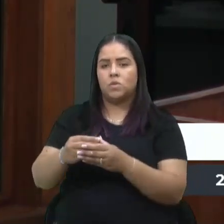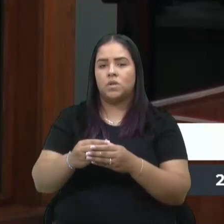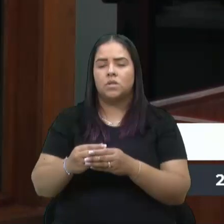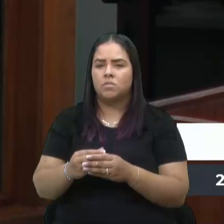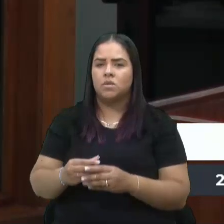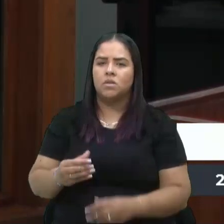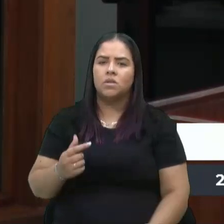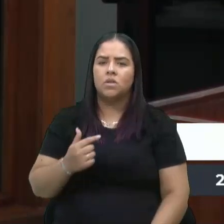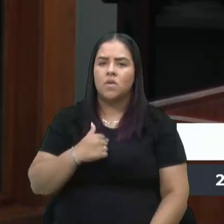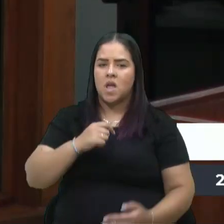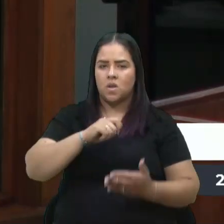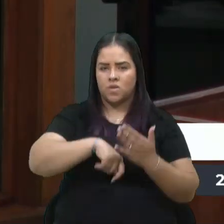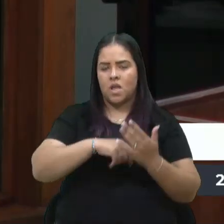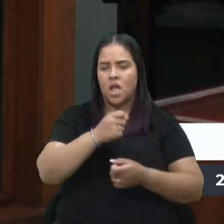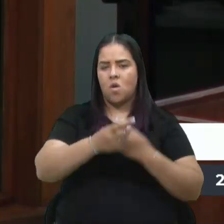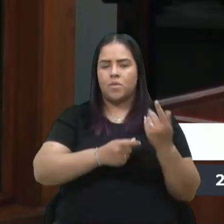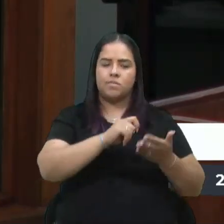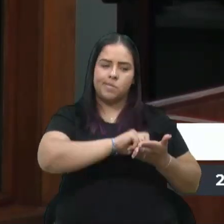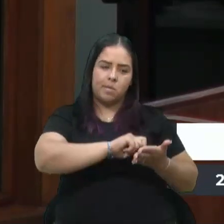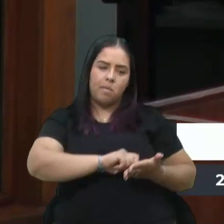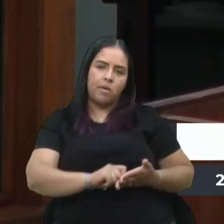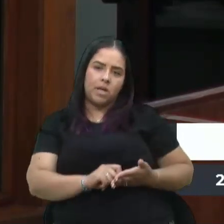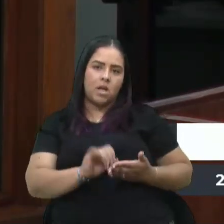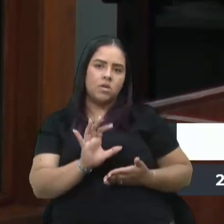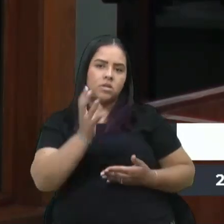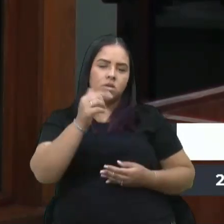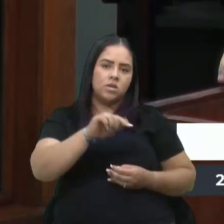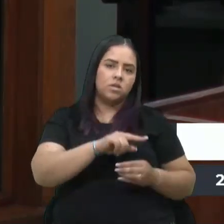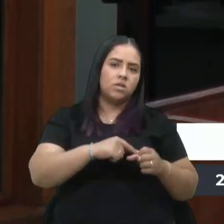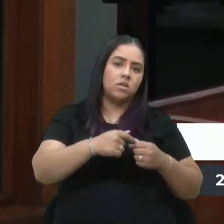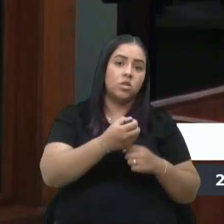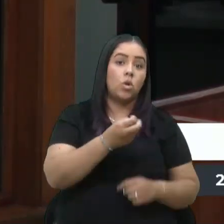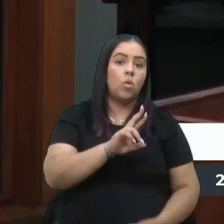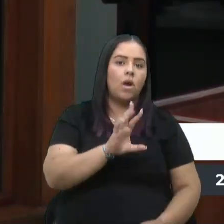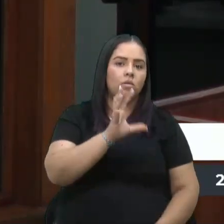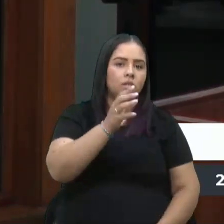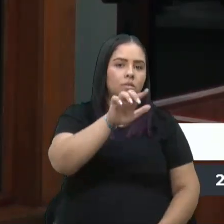eu cheguei até a notar algumas coisas aqui que estão acontecendo na cidade agora ou que vão acontecer.